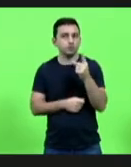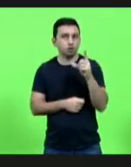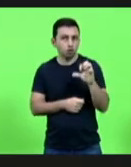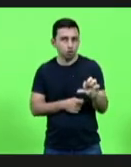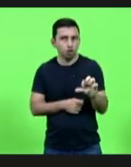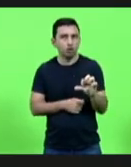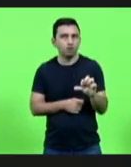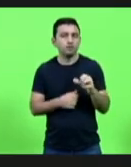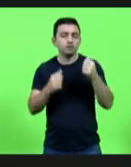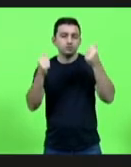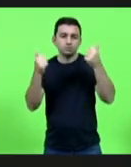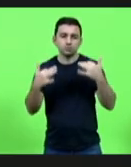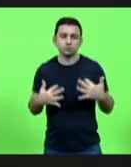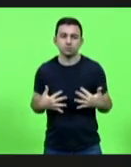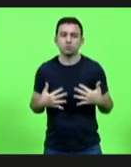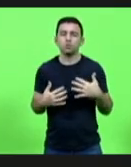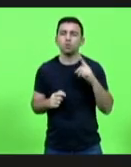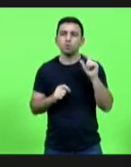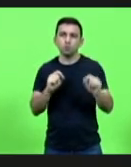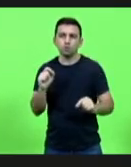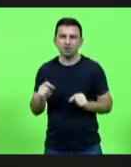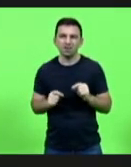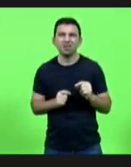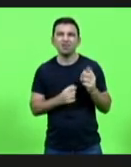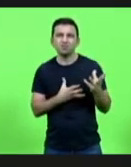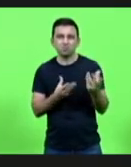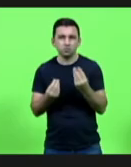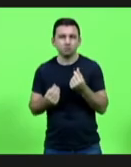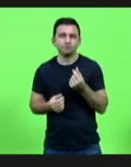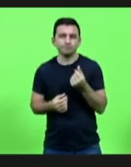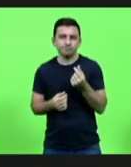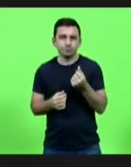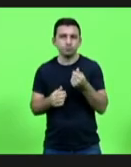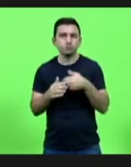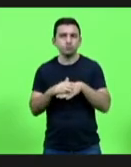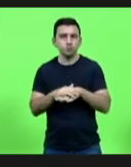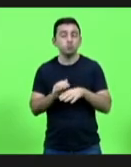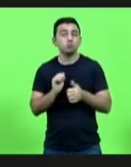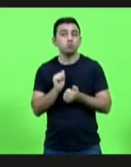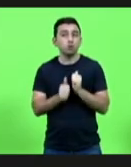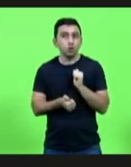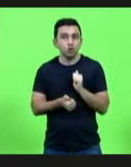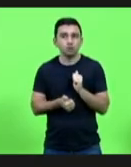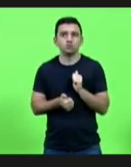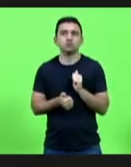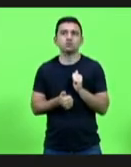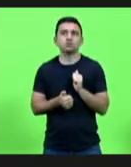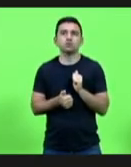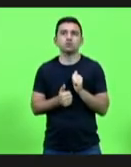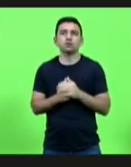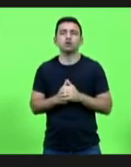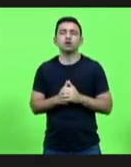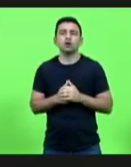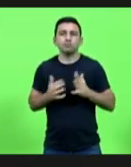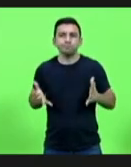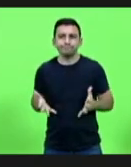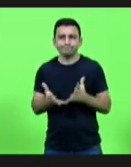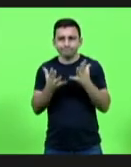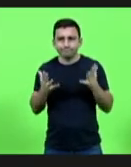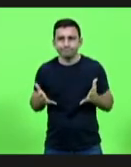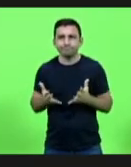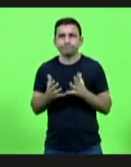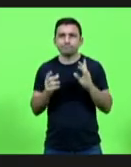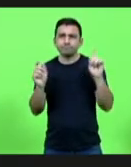acabou muitos fundos aí, principalmente nos fundos do esporte, nós tínhamos o fundo de esporte, o fomento para que a gente